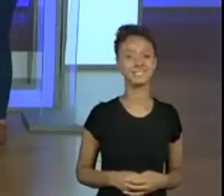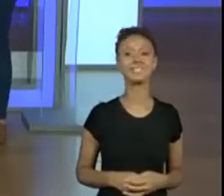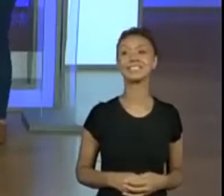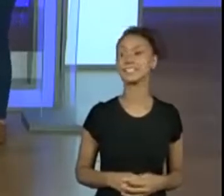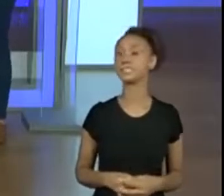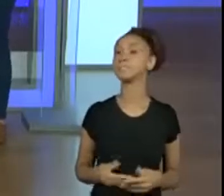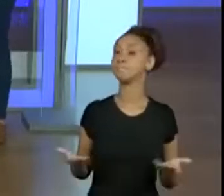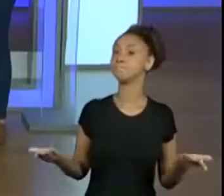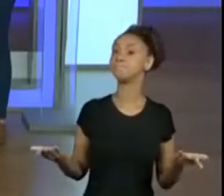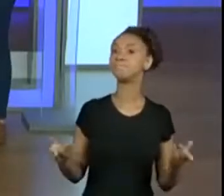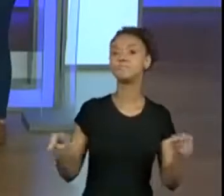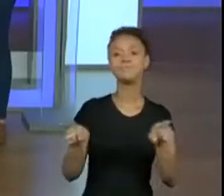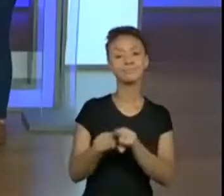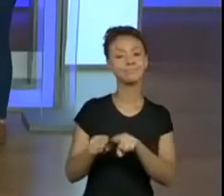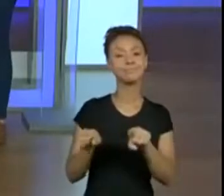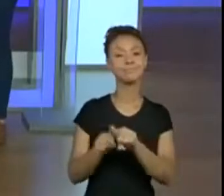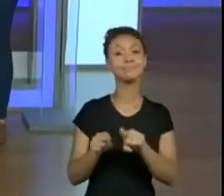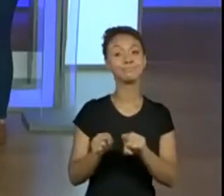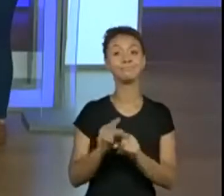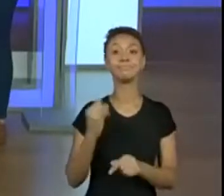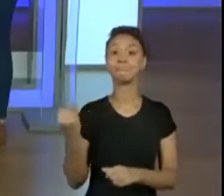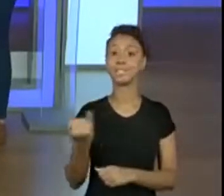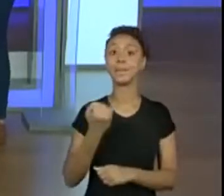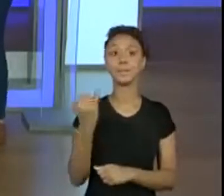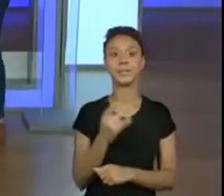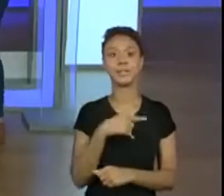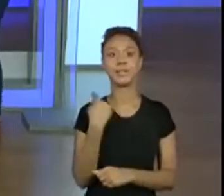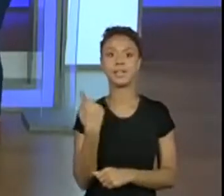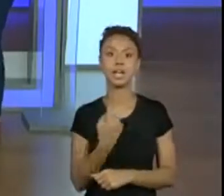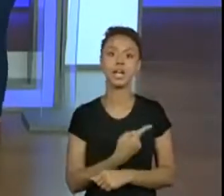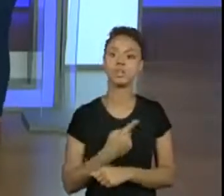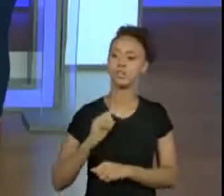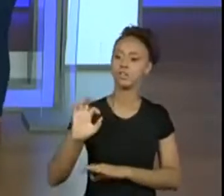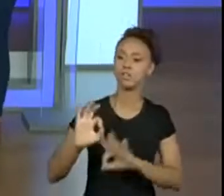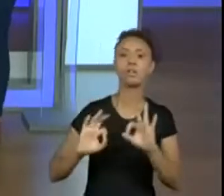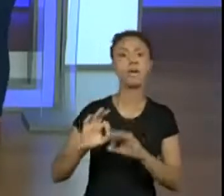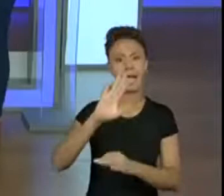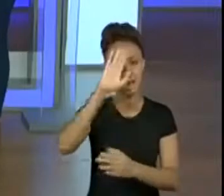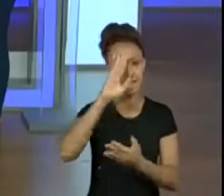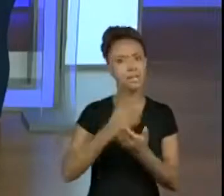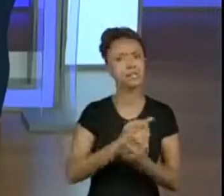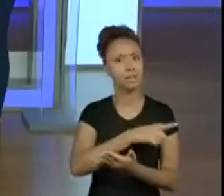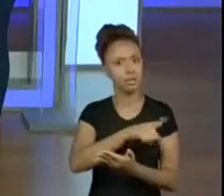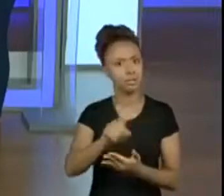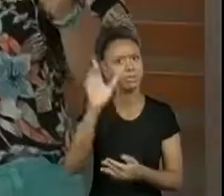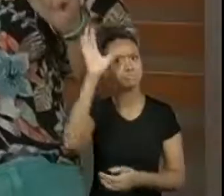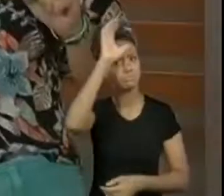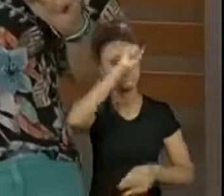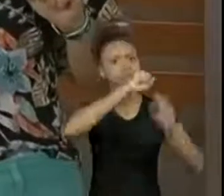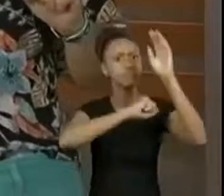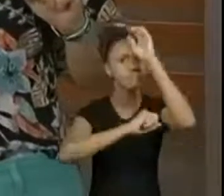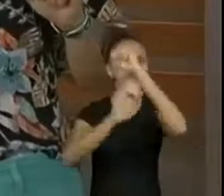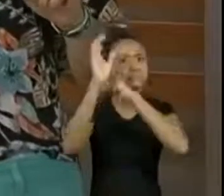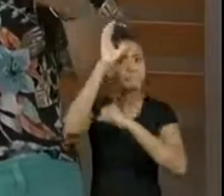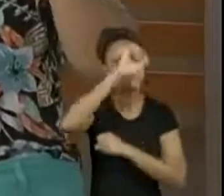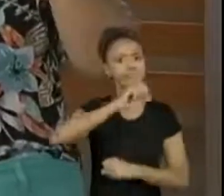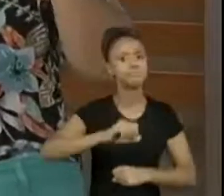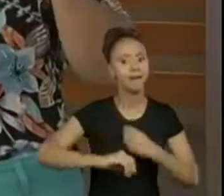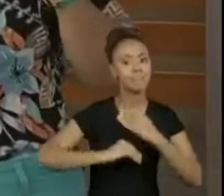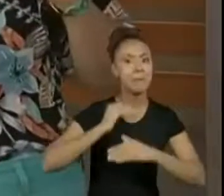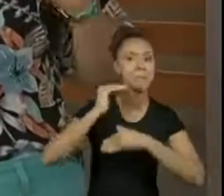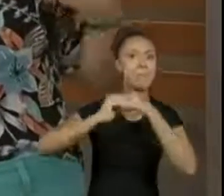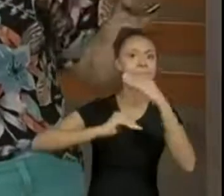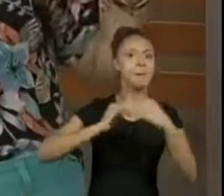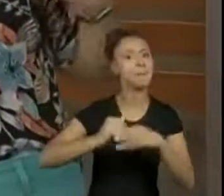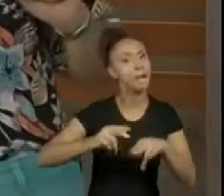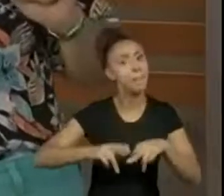forma, é muito bom esse clima da gente construir. E acreditar que vocês já estão aprendendo. A gente precisa. Por isso que vem os desafios para vocês. Quando a